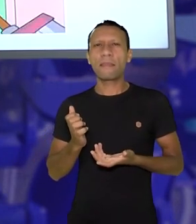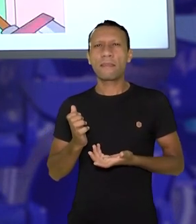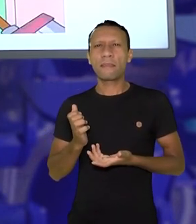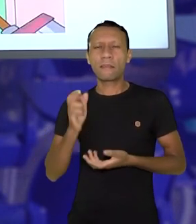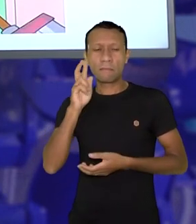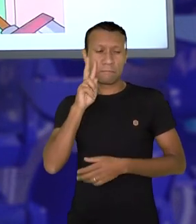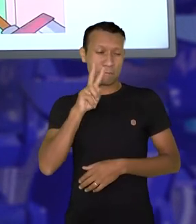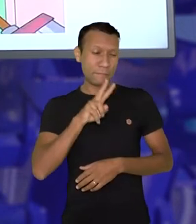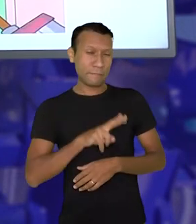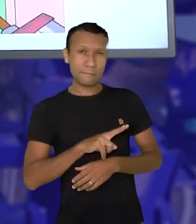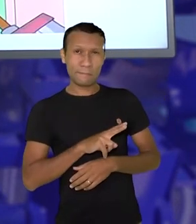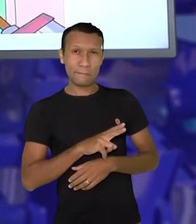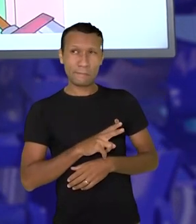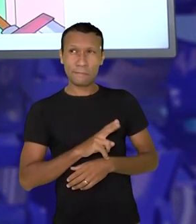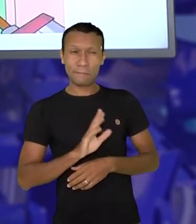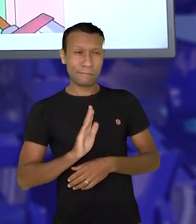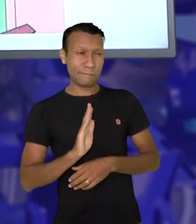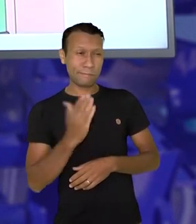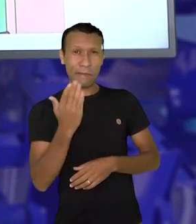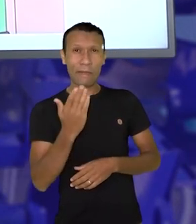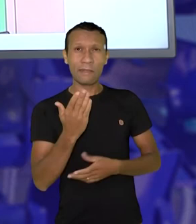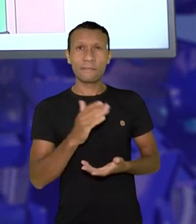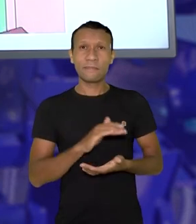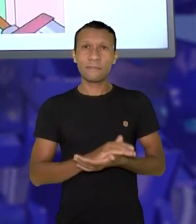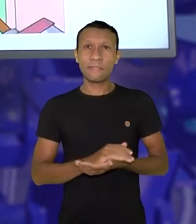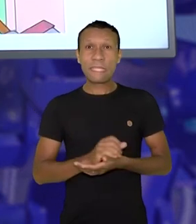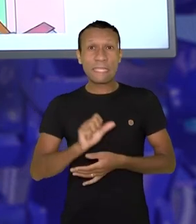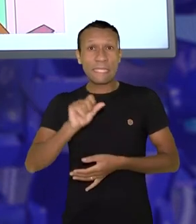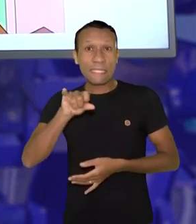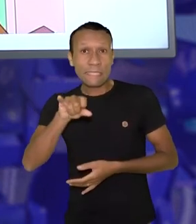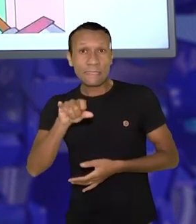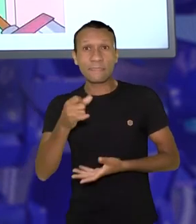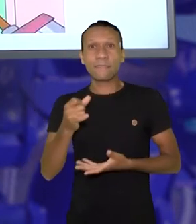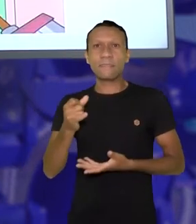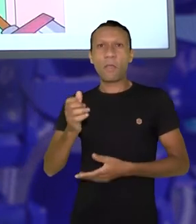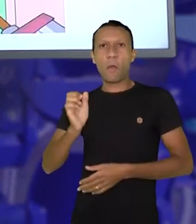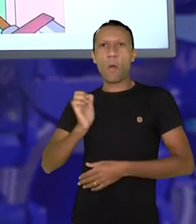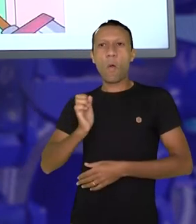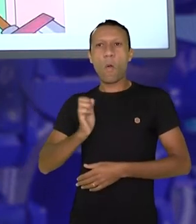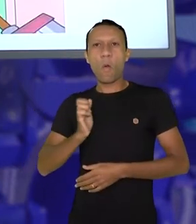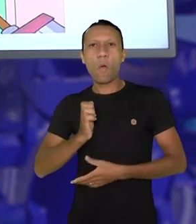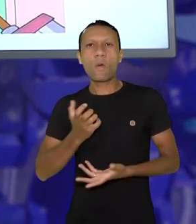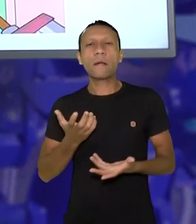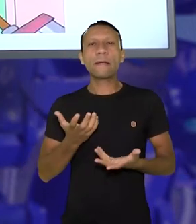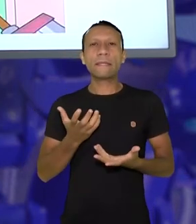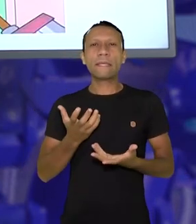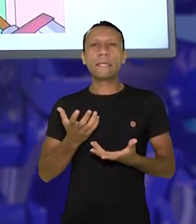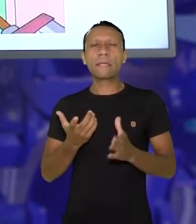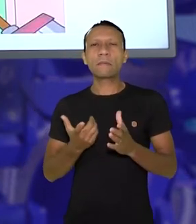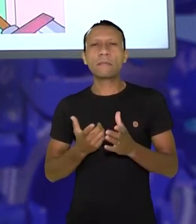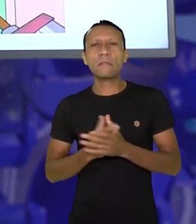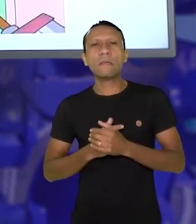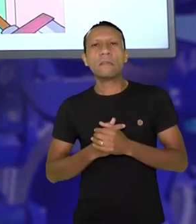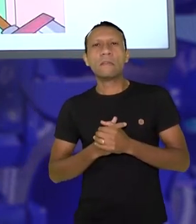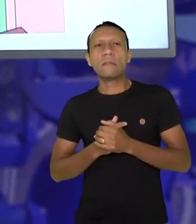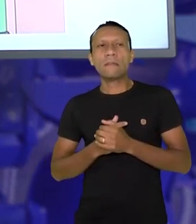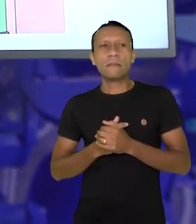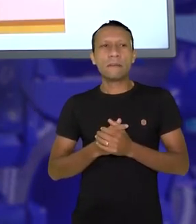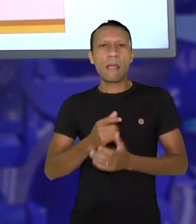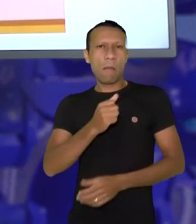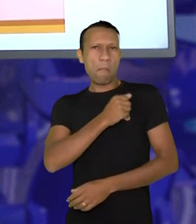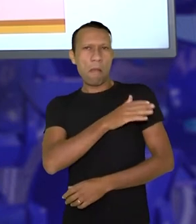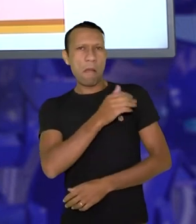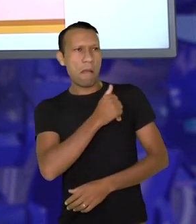pobre, ele é traído, ele é chifudo, mas o rico é o casamento aberto. Então, muitas vezes, é isso que acaba